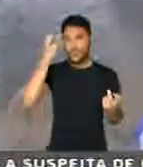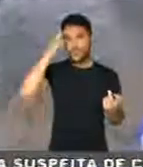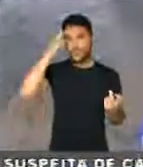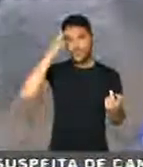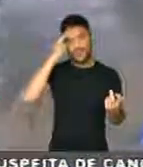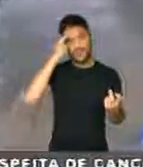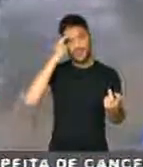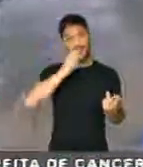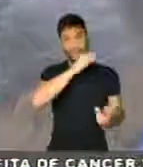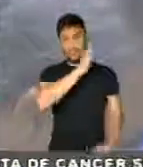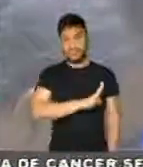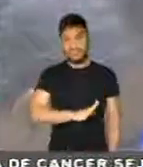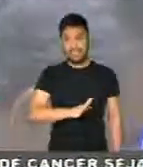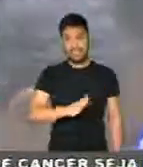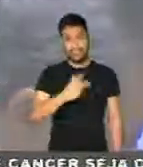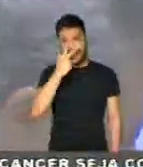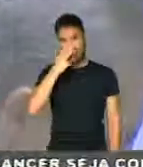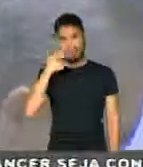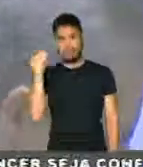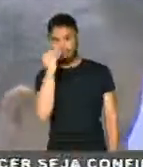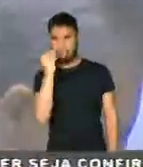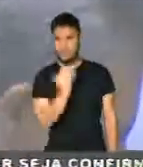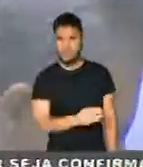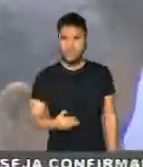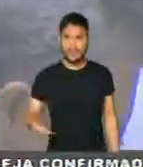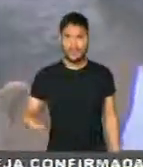brasileiro. Então, o ministro Weintrub